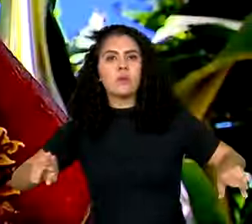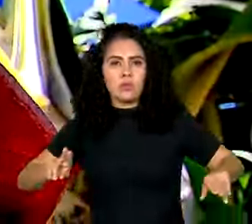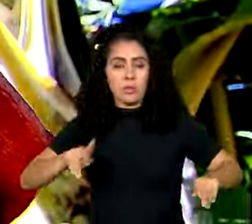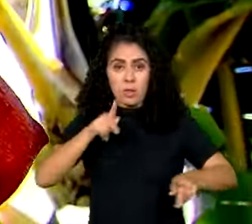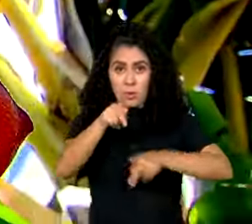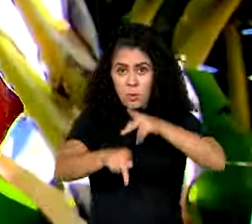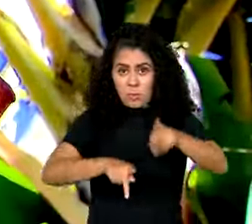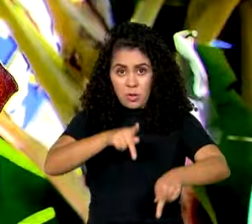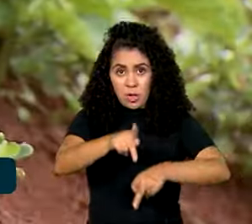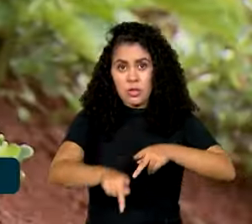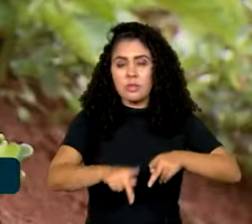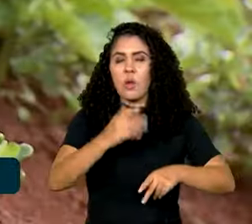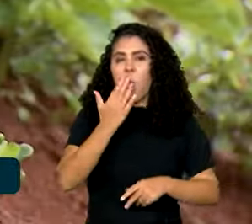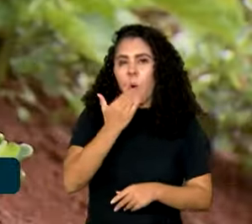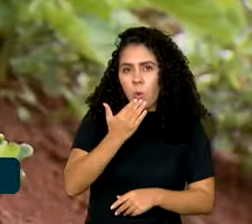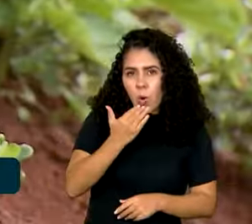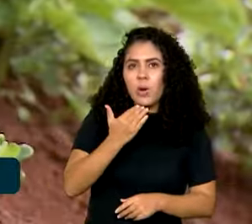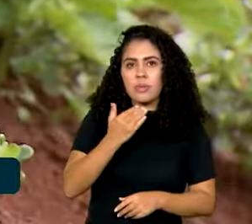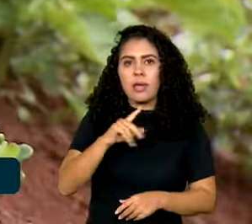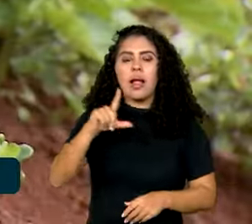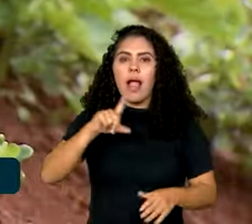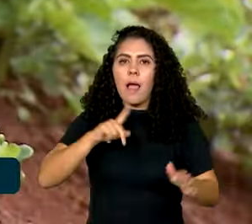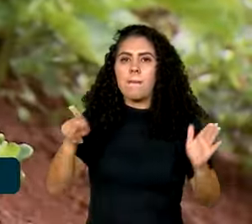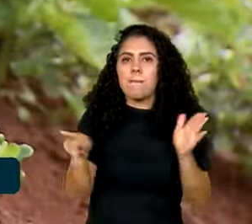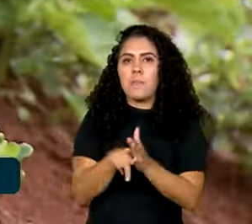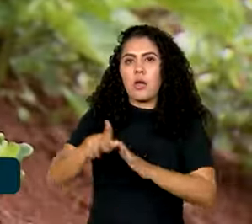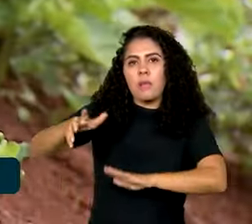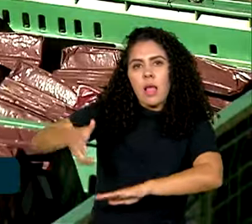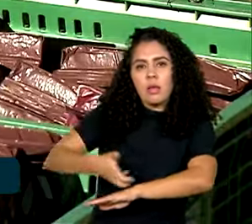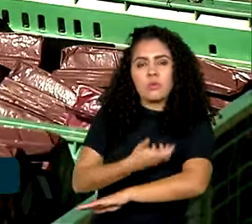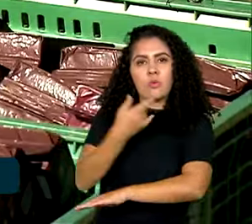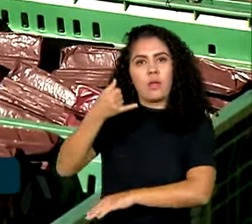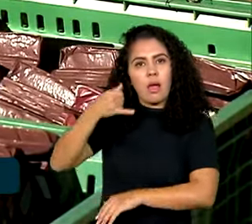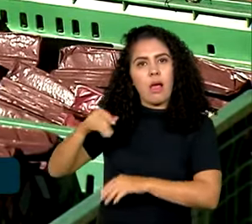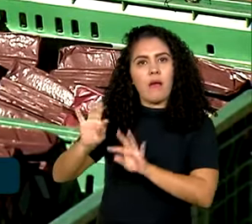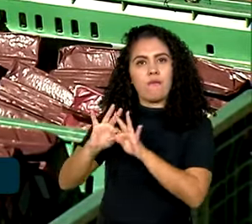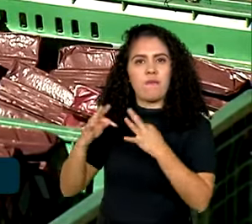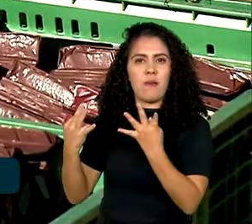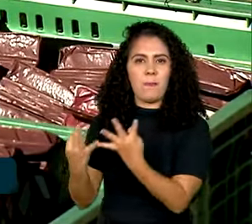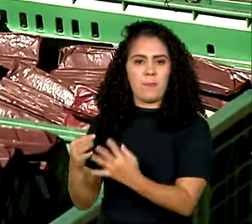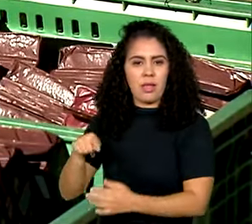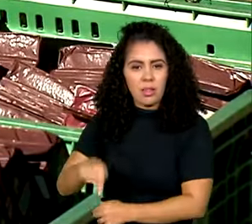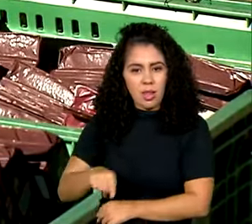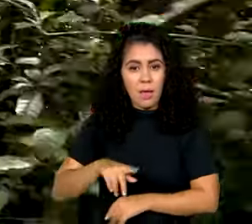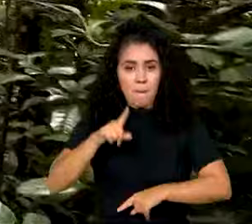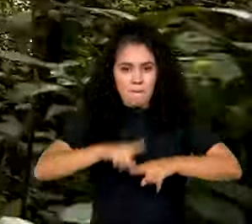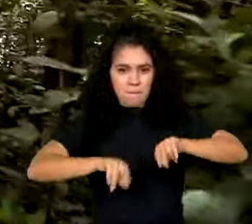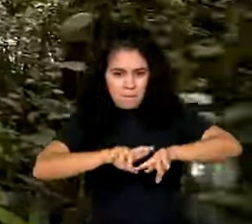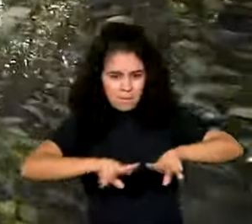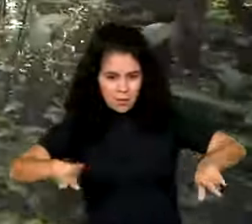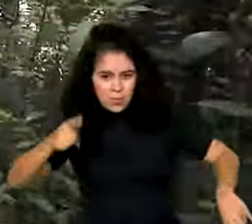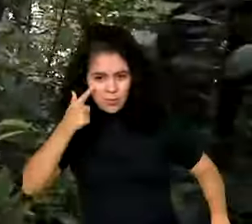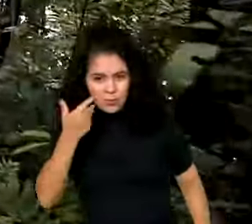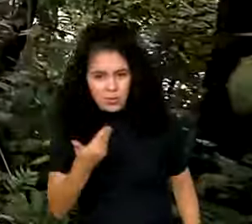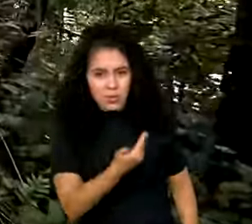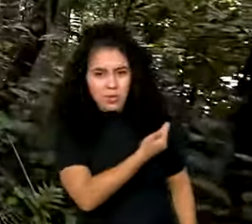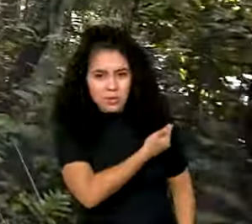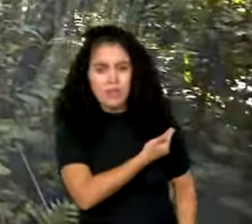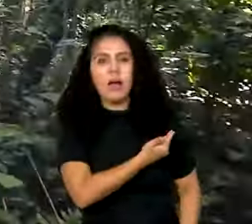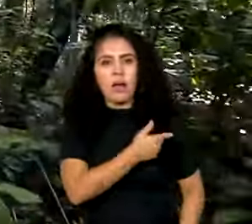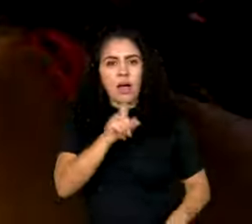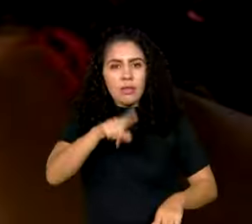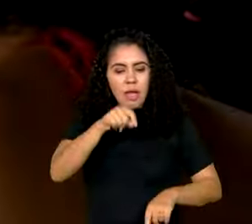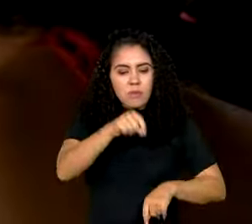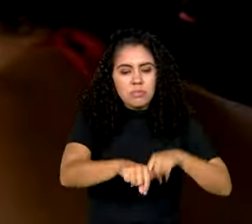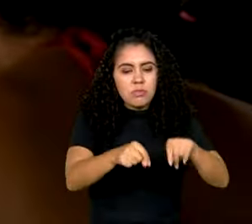população brasileira tem origem na agricultura familiar. Muitos desses produtos são cultivados ou